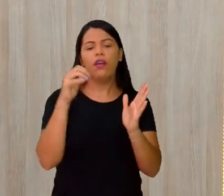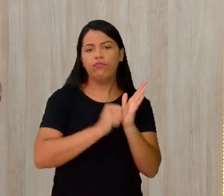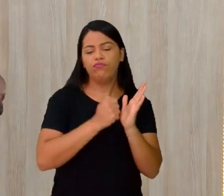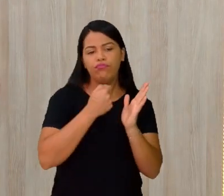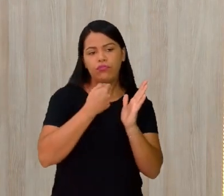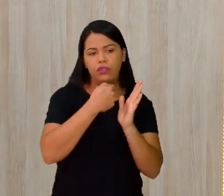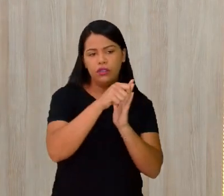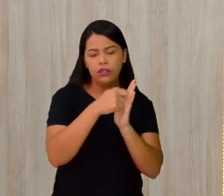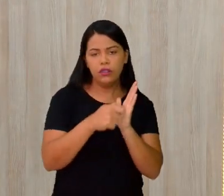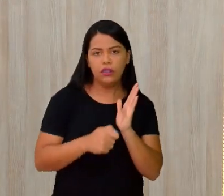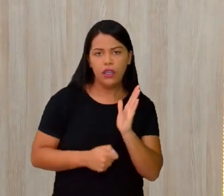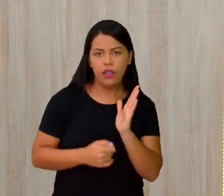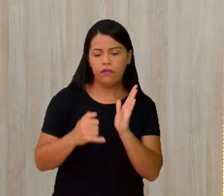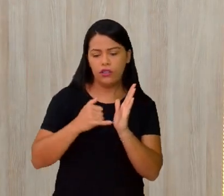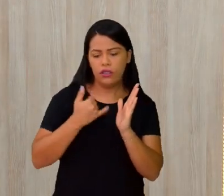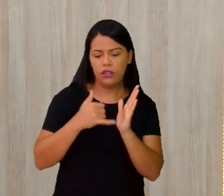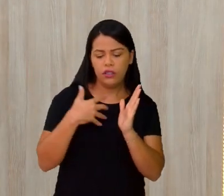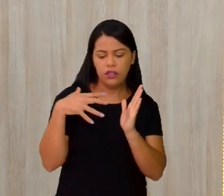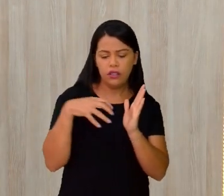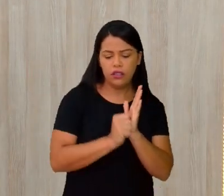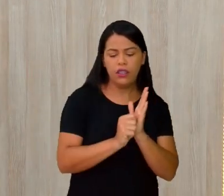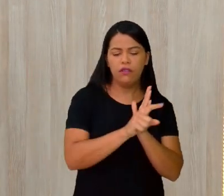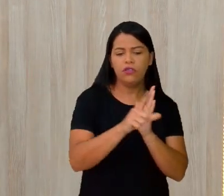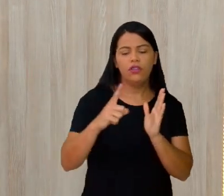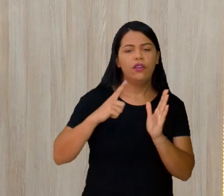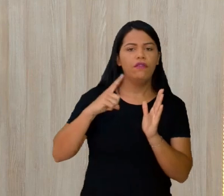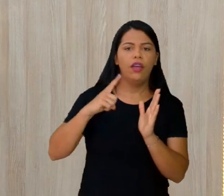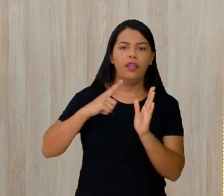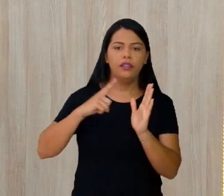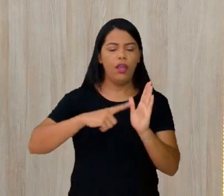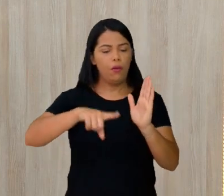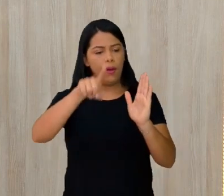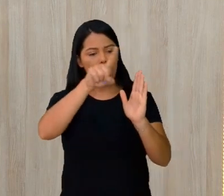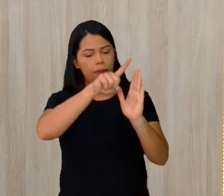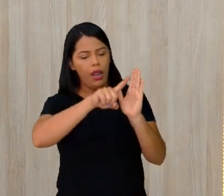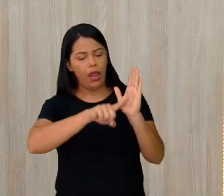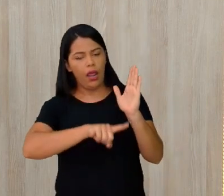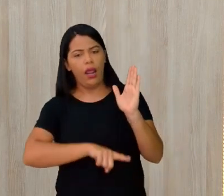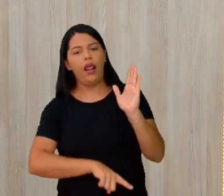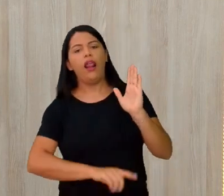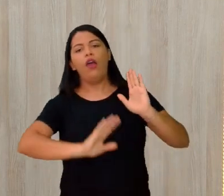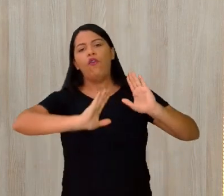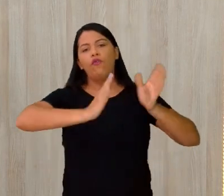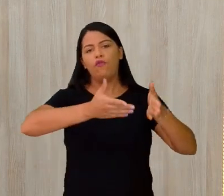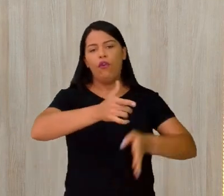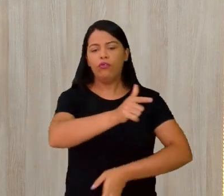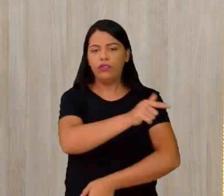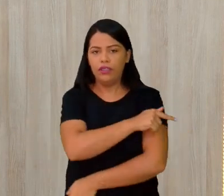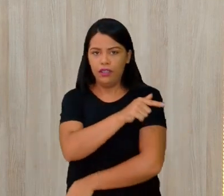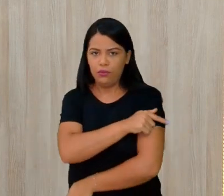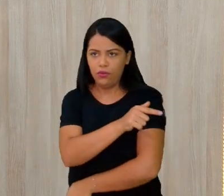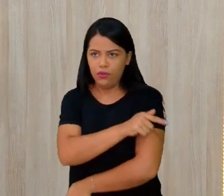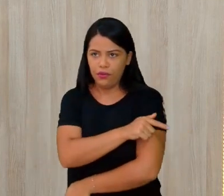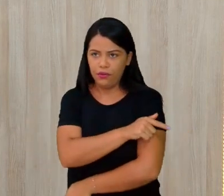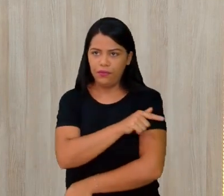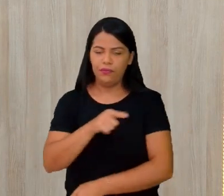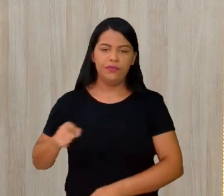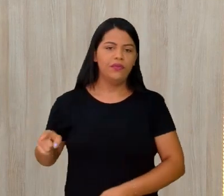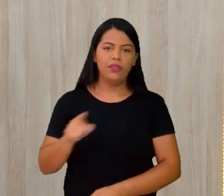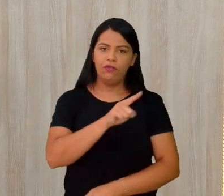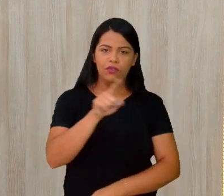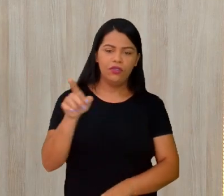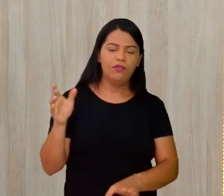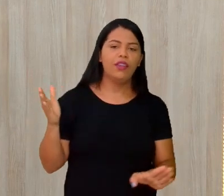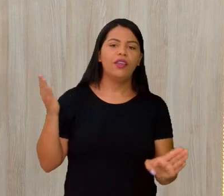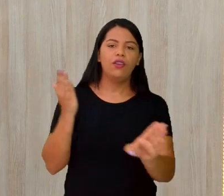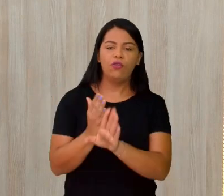específica do sétimo ano. Tem uma playlistzinha fantástica lá do sétimo ano, que você vai encontrar